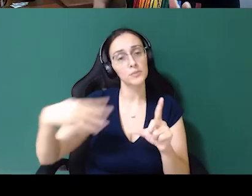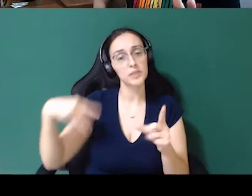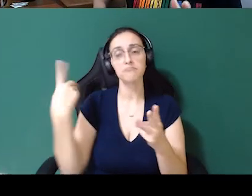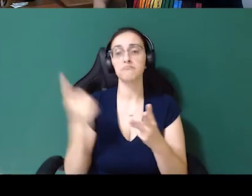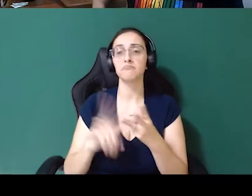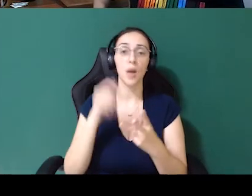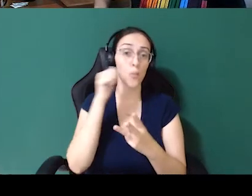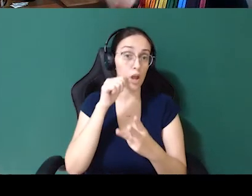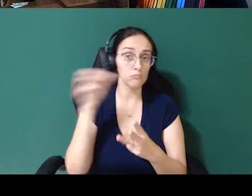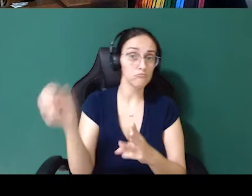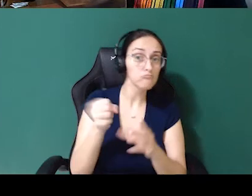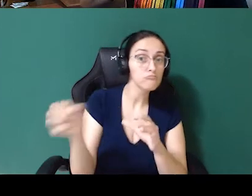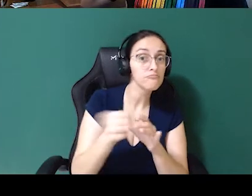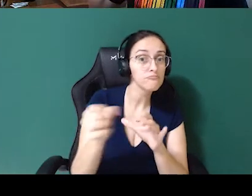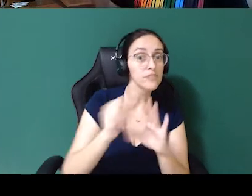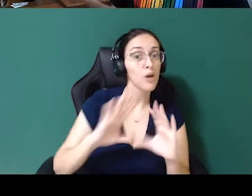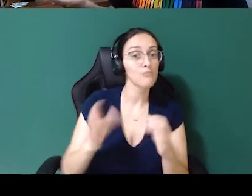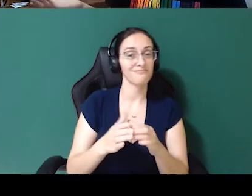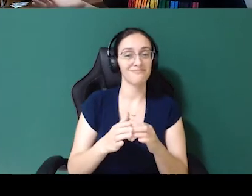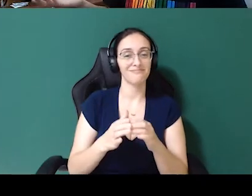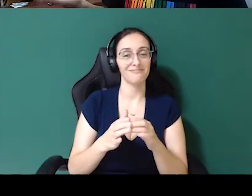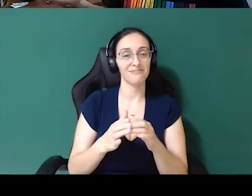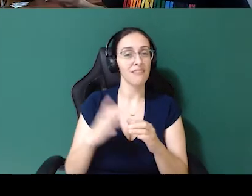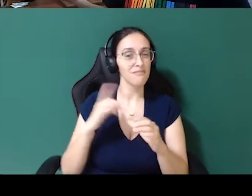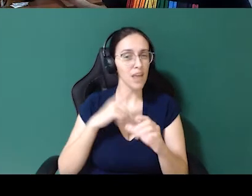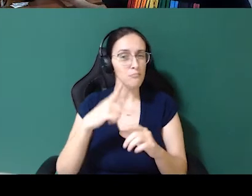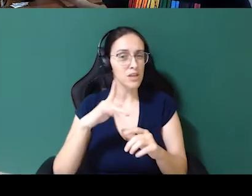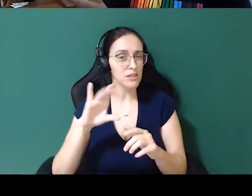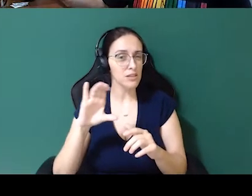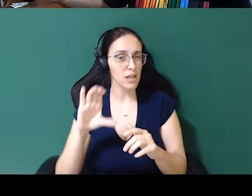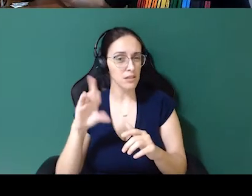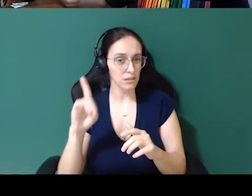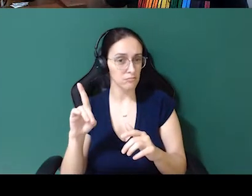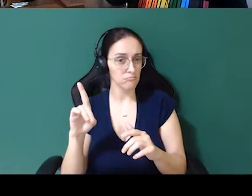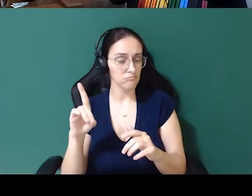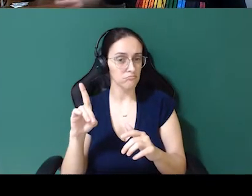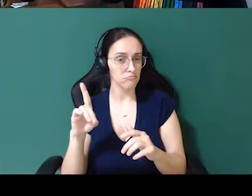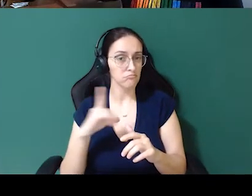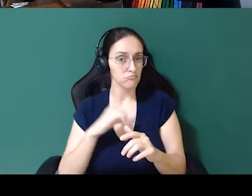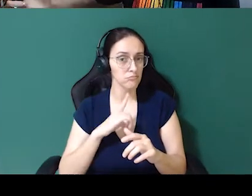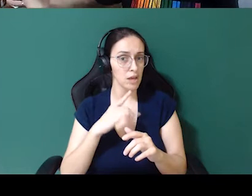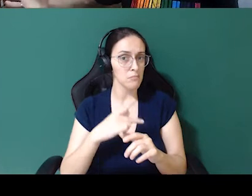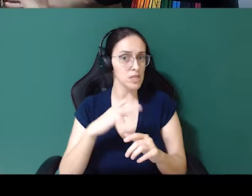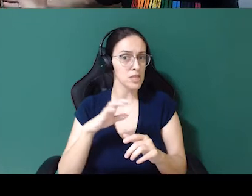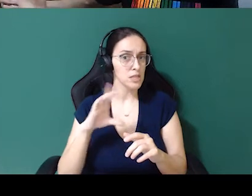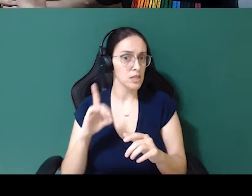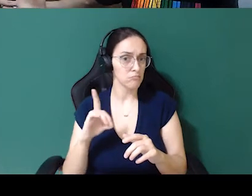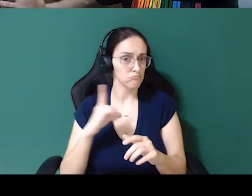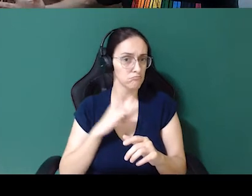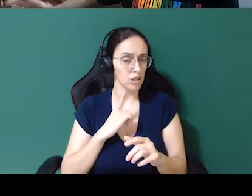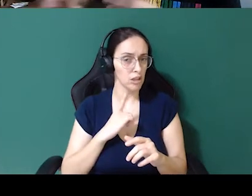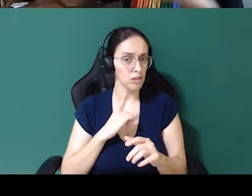as mulheres, se tem PCD, normalmente, se tem PCD, quem são os PCDs daquela